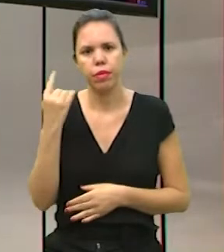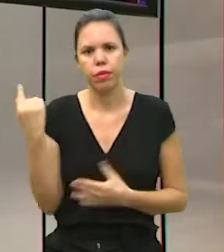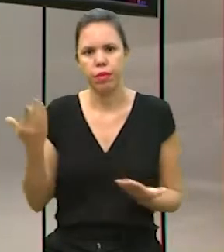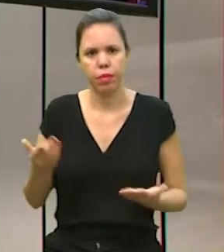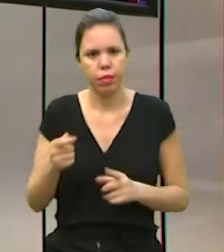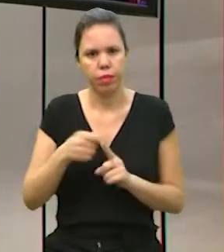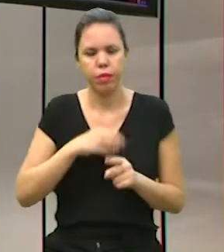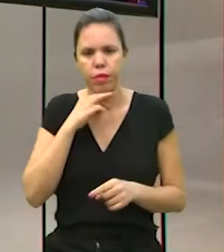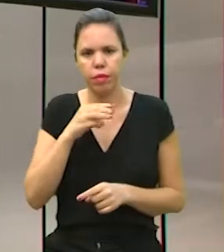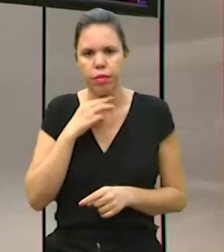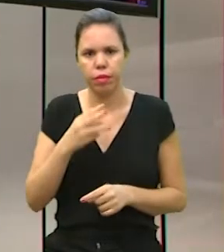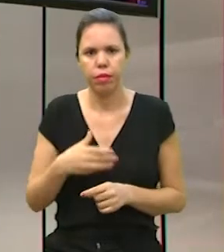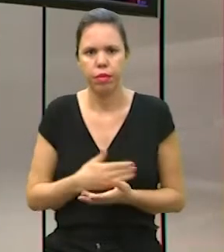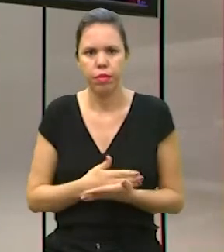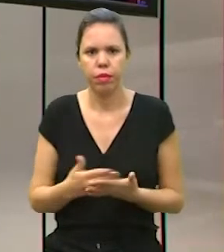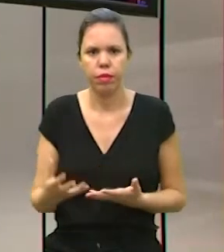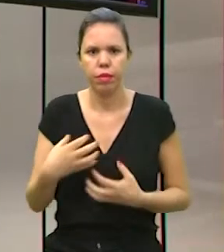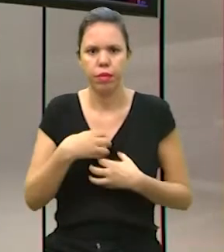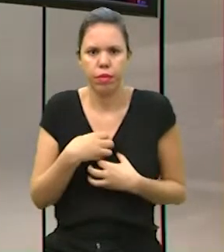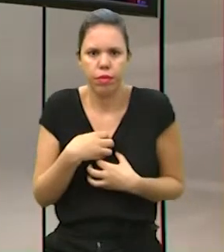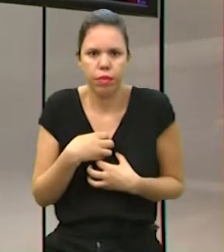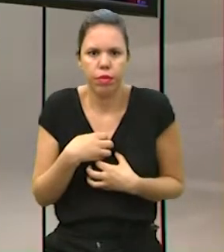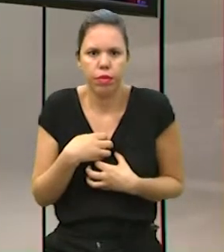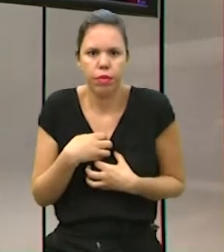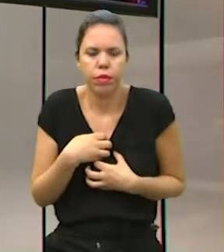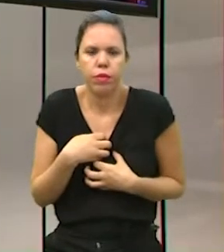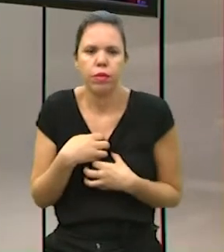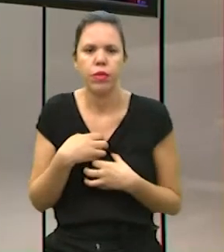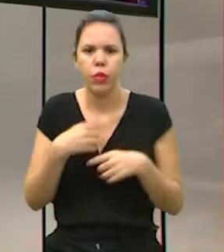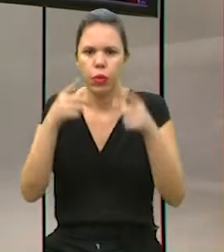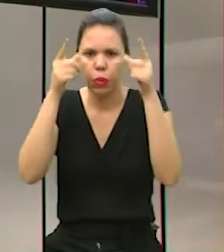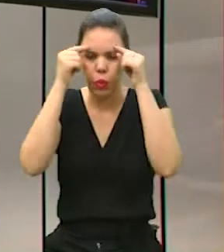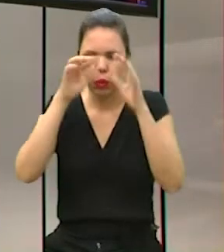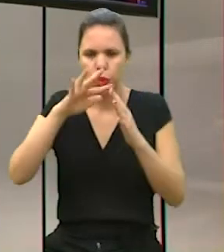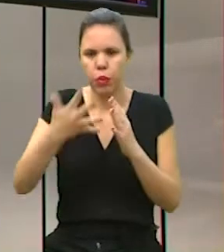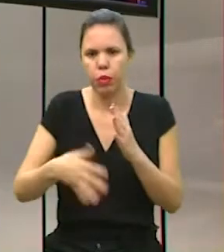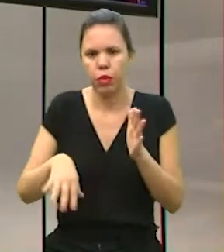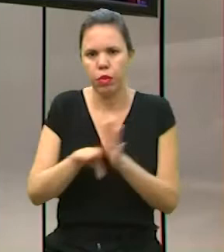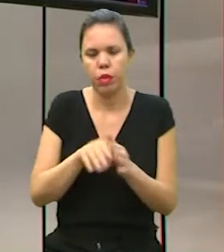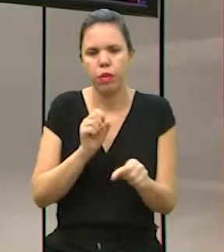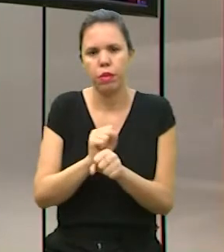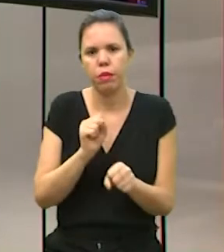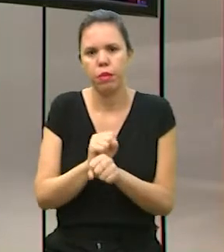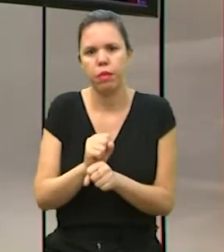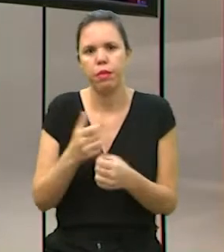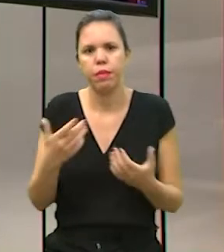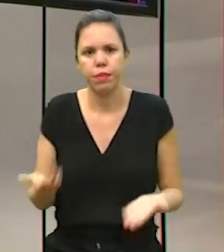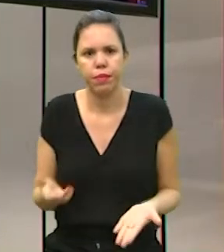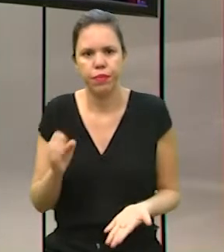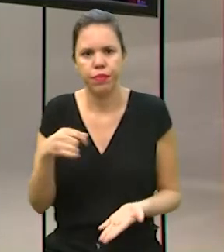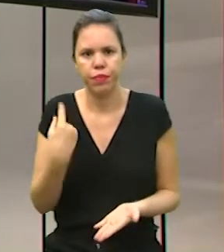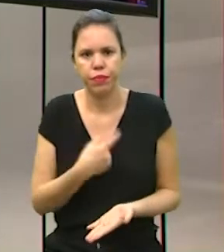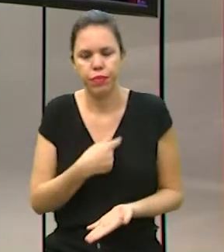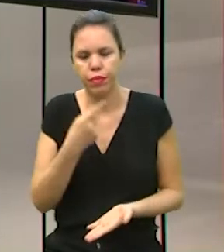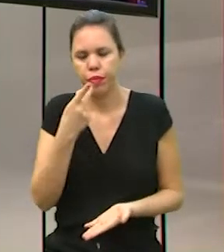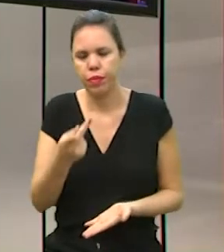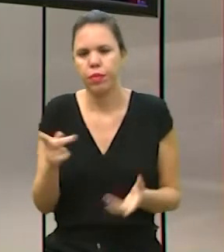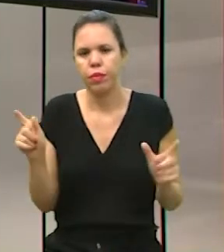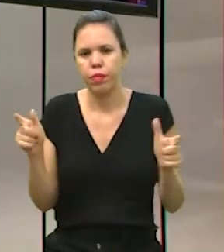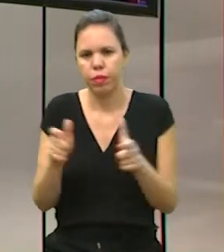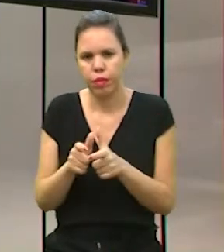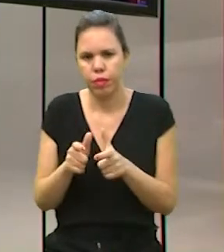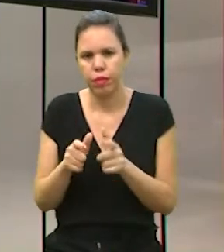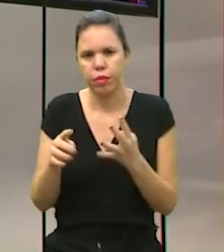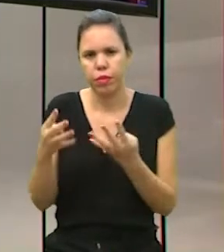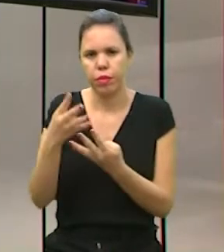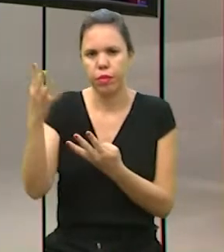achava que agora, no mês de março, já fosse começar a sentir um pouco mais do outono chegando, ainda vai ter que esperar um pouquinho, né? Se a gente está falando em uma